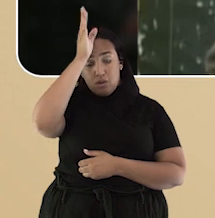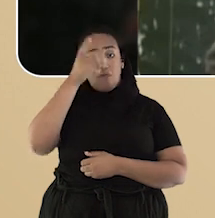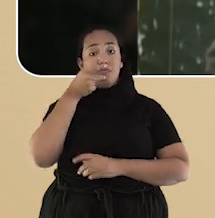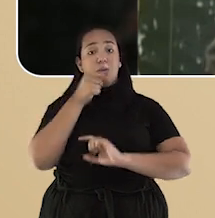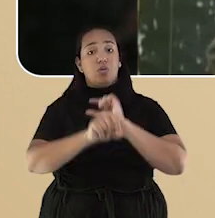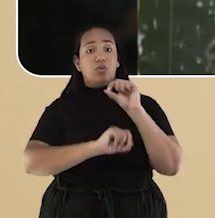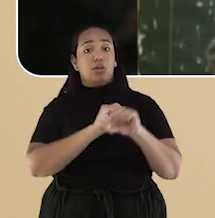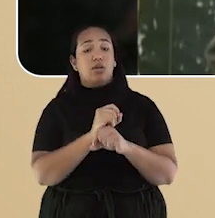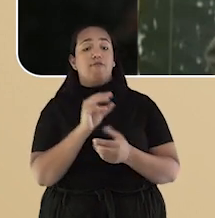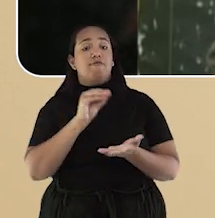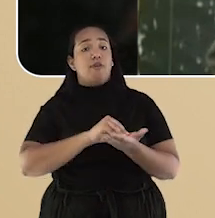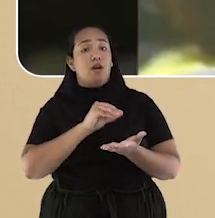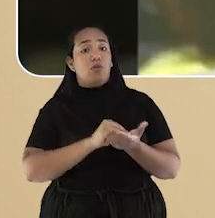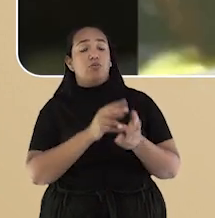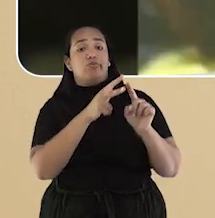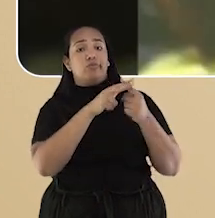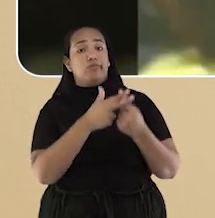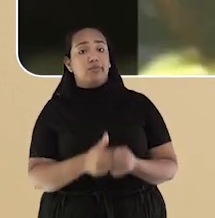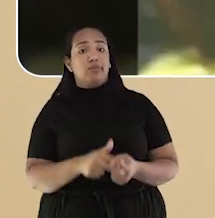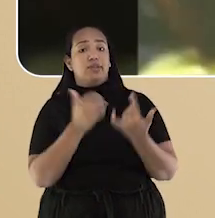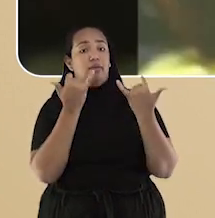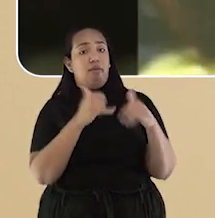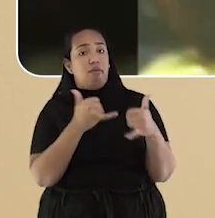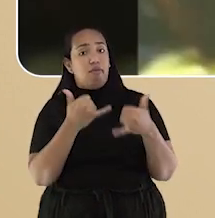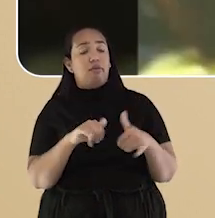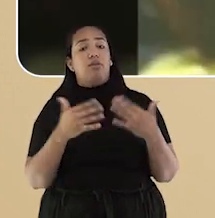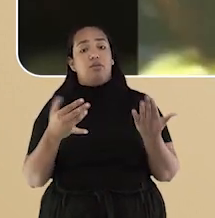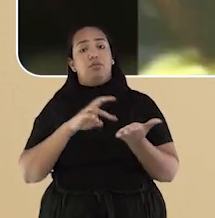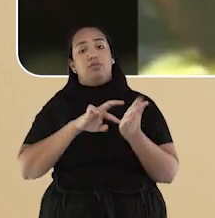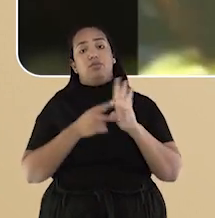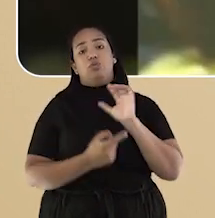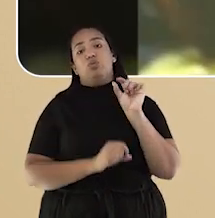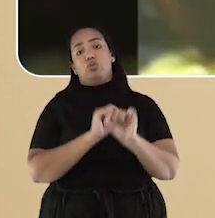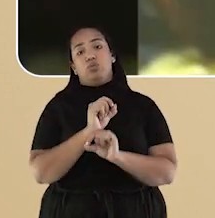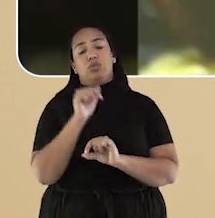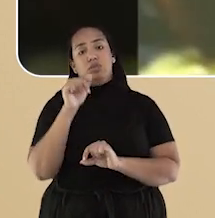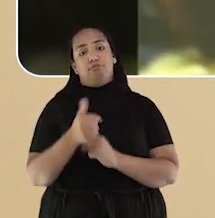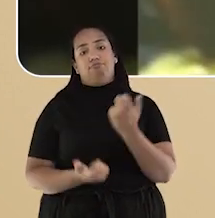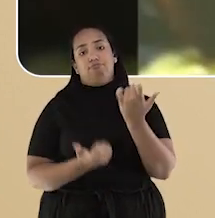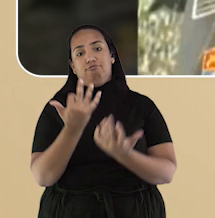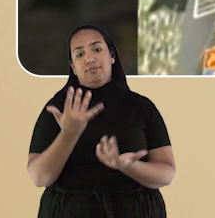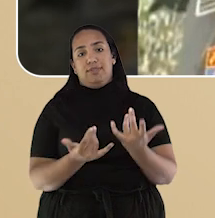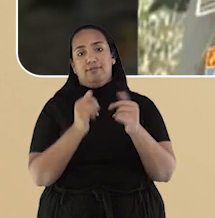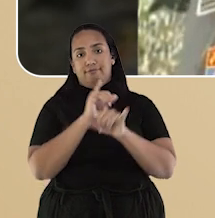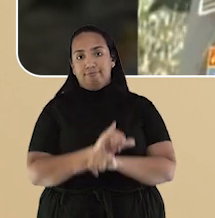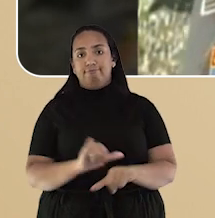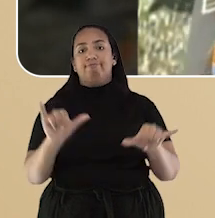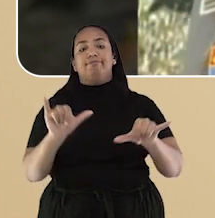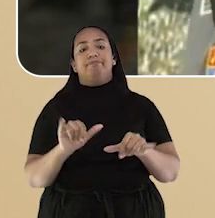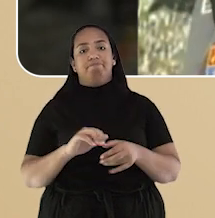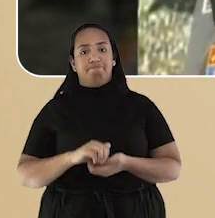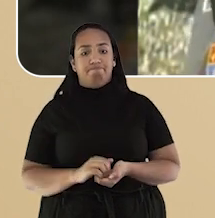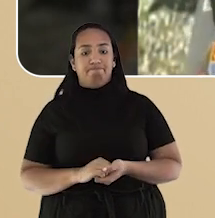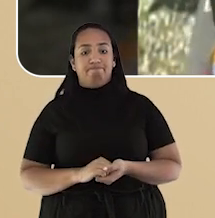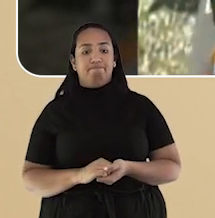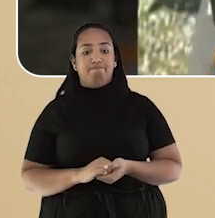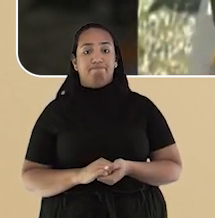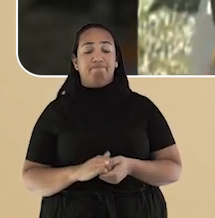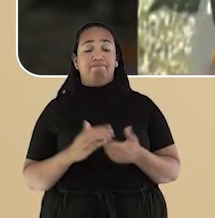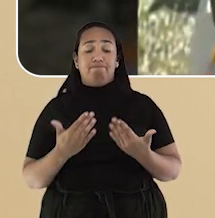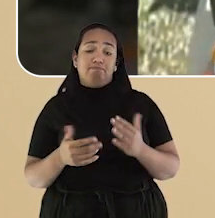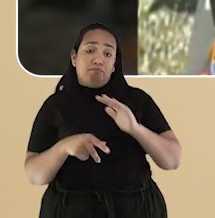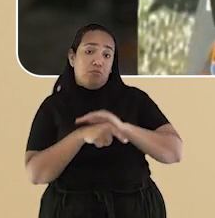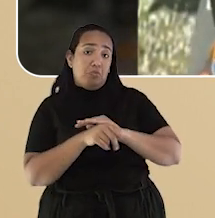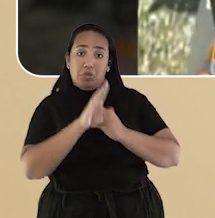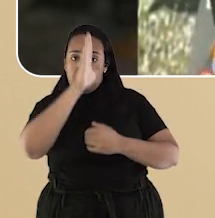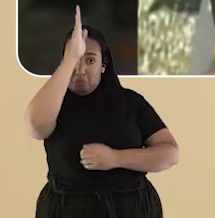manutenção no sistema elétrico pode ser considerada um dos grandes causadores de incêndio. Apesar da perícia não ser feita pela gente,